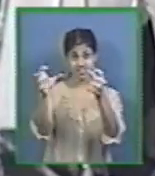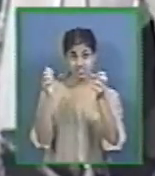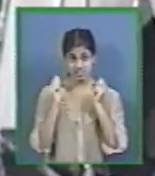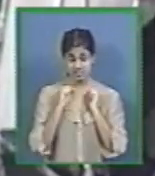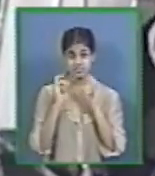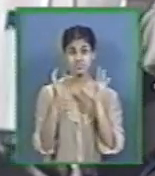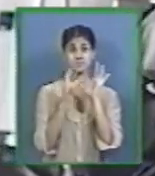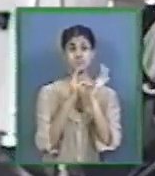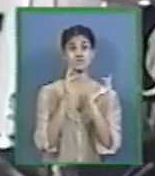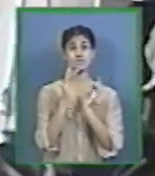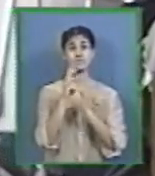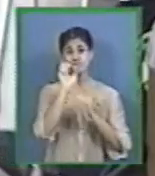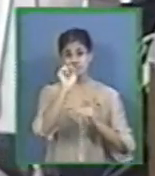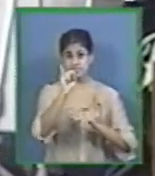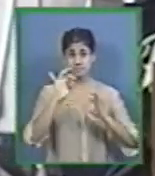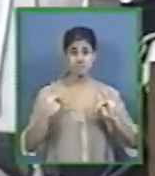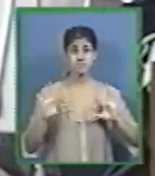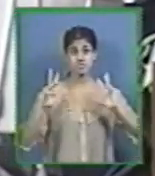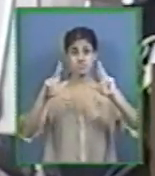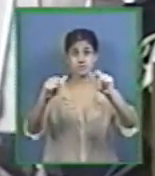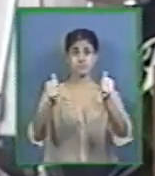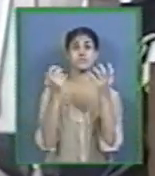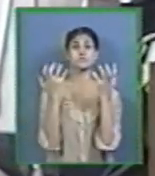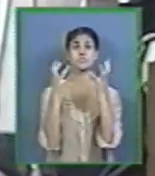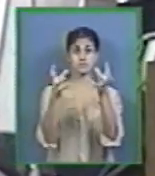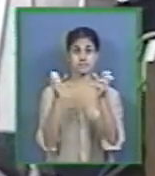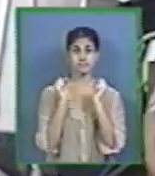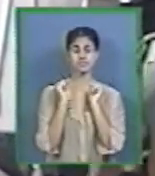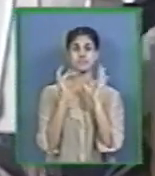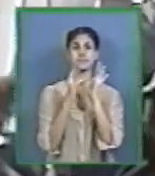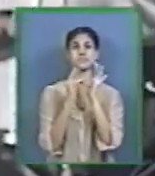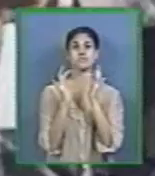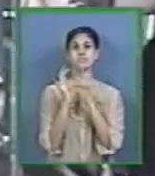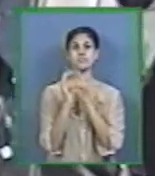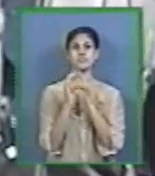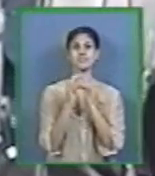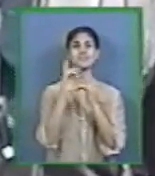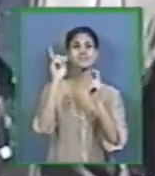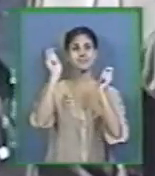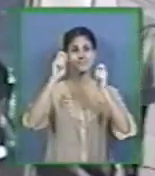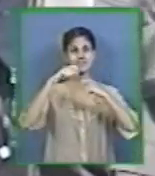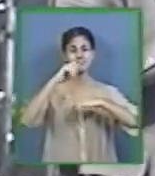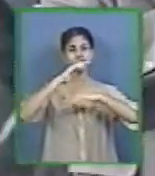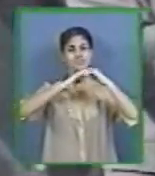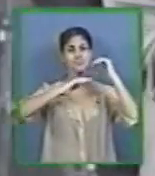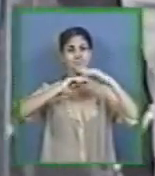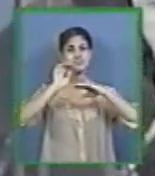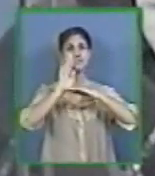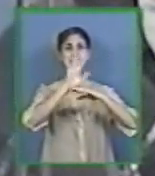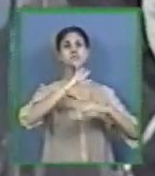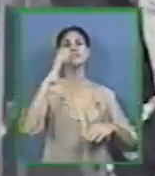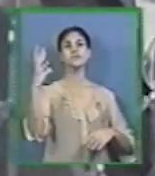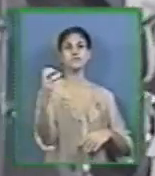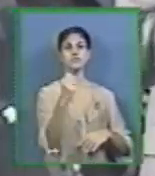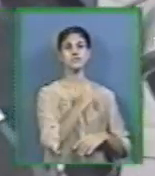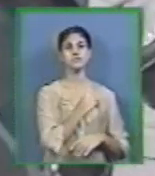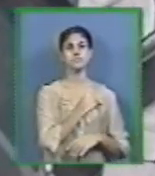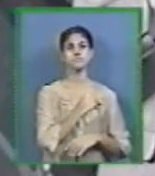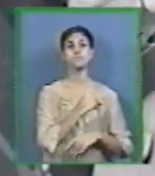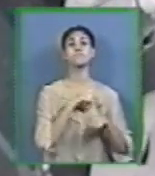que receberem esta obra que você fará Eu poderei salvá-los E poderei